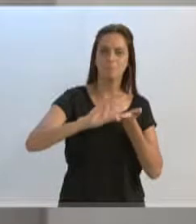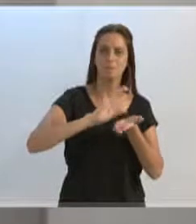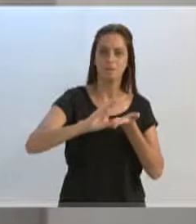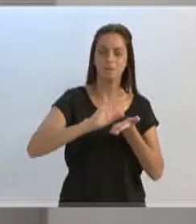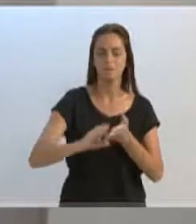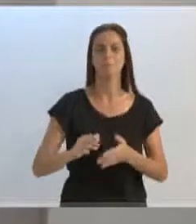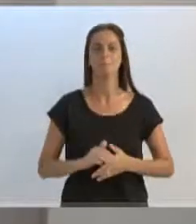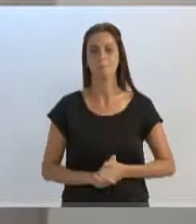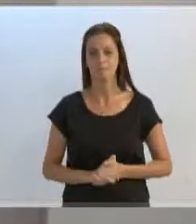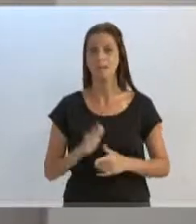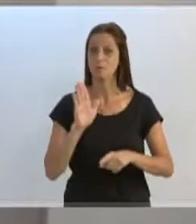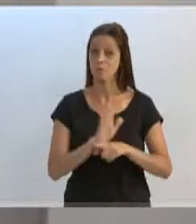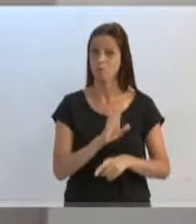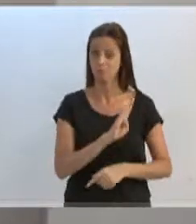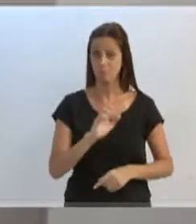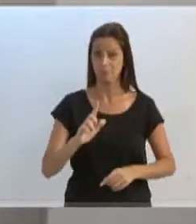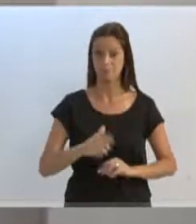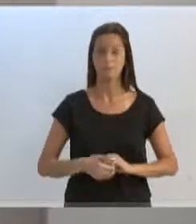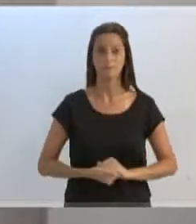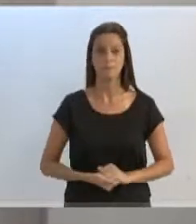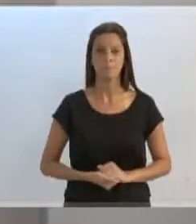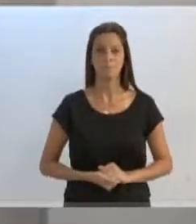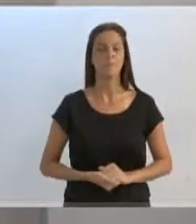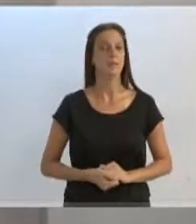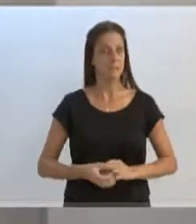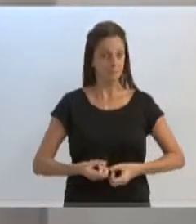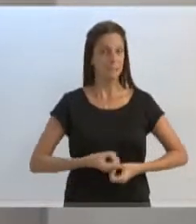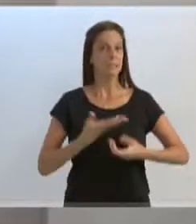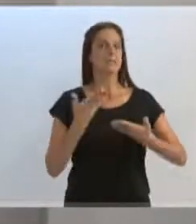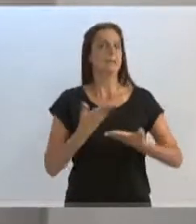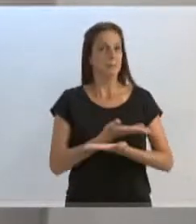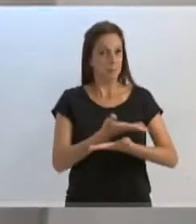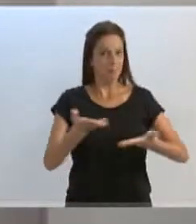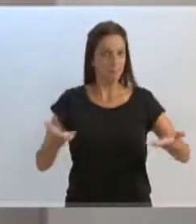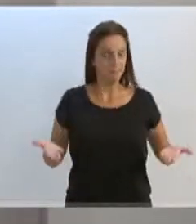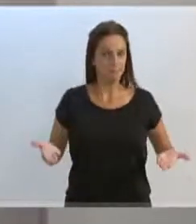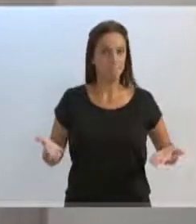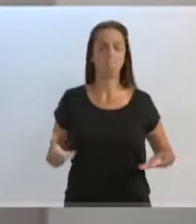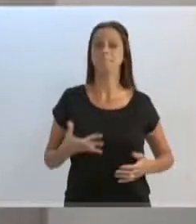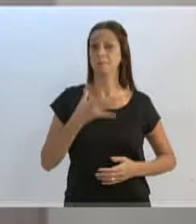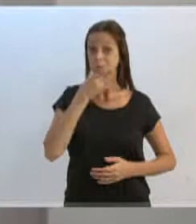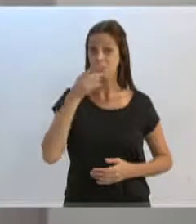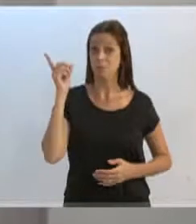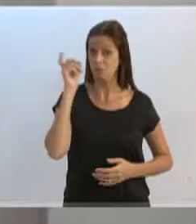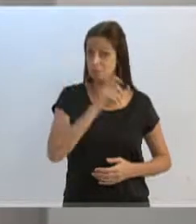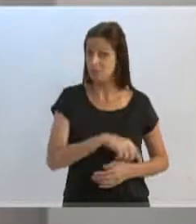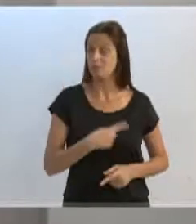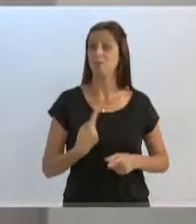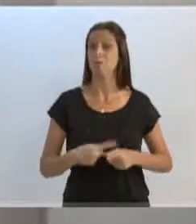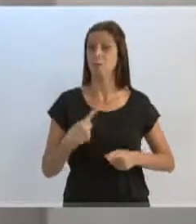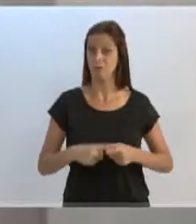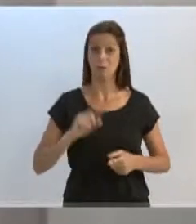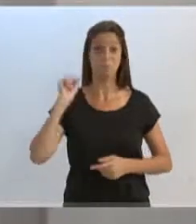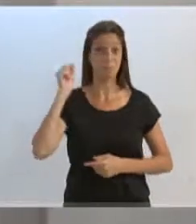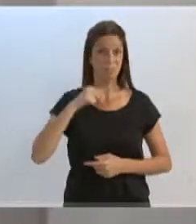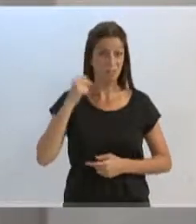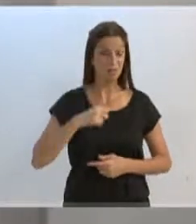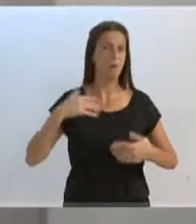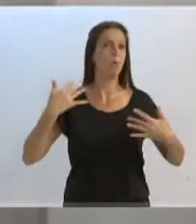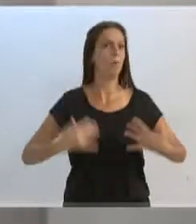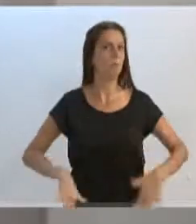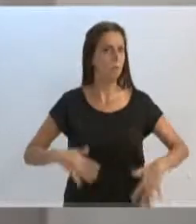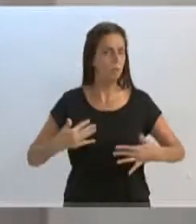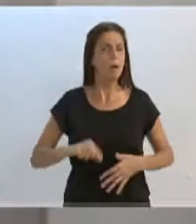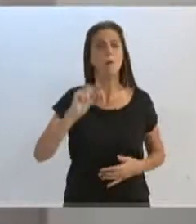-senador conseguiu trazer para a nossa cidade. confesso, senhores vereadores, que acho difícil. Acho difícil porque, apesar do pouco